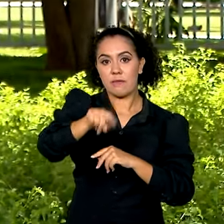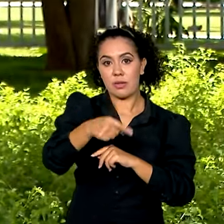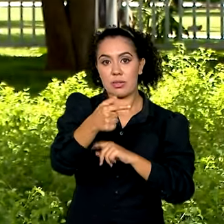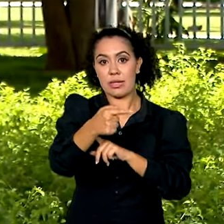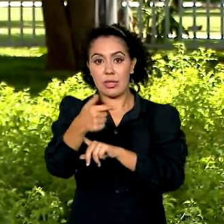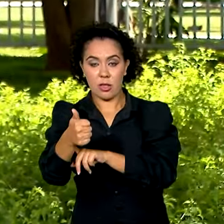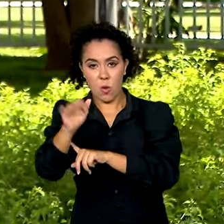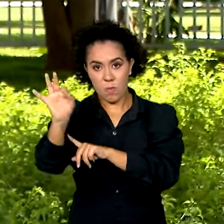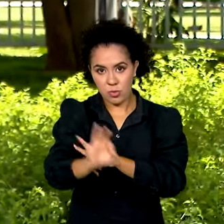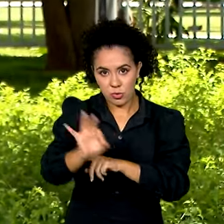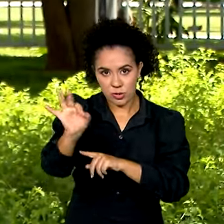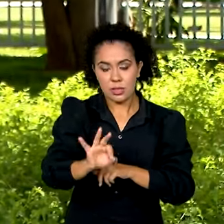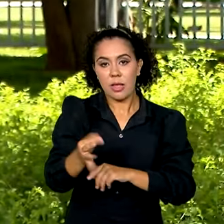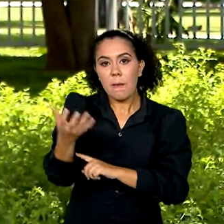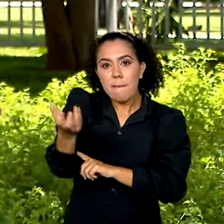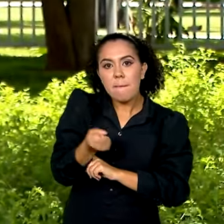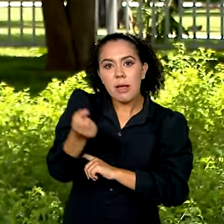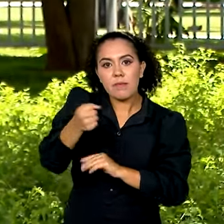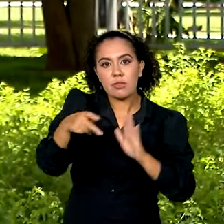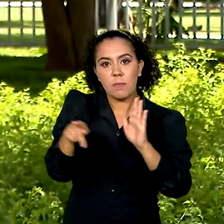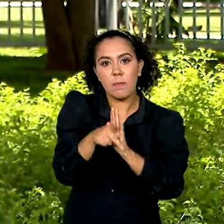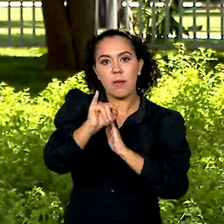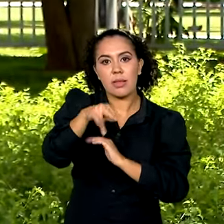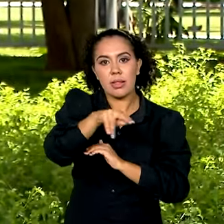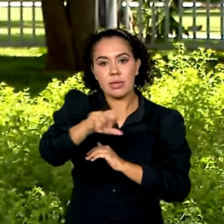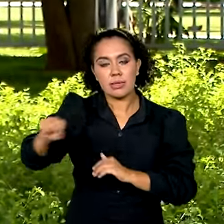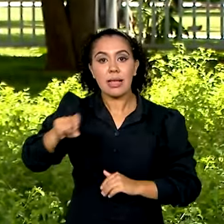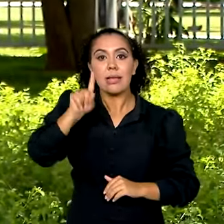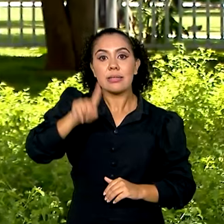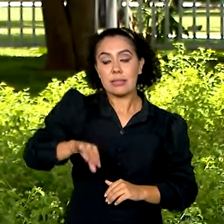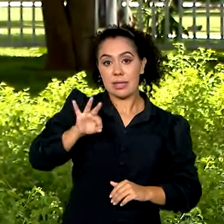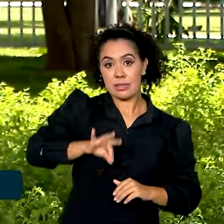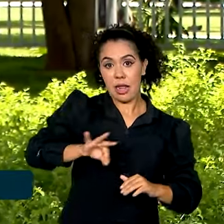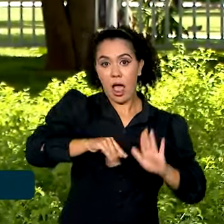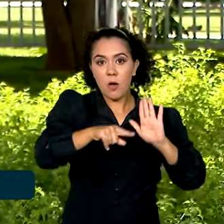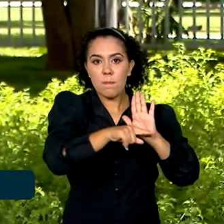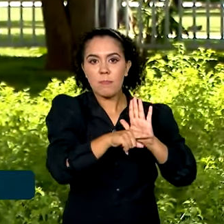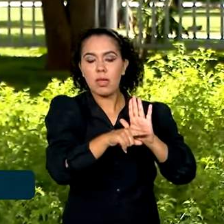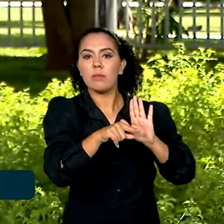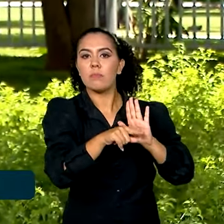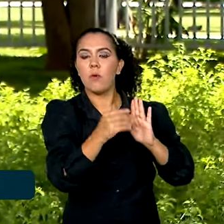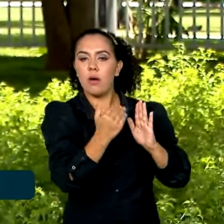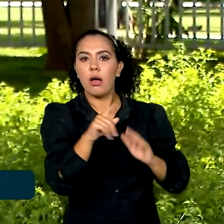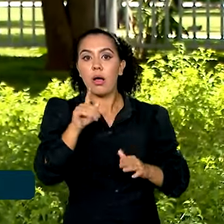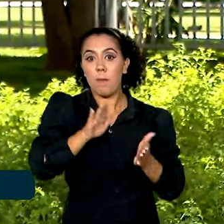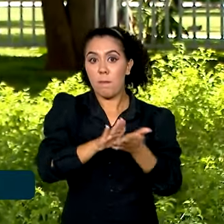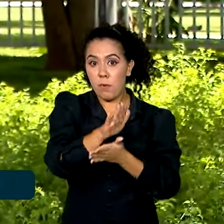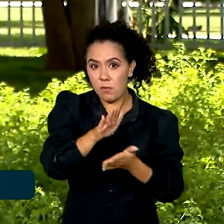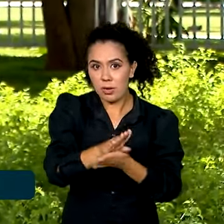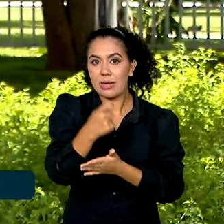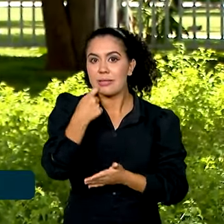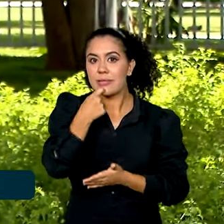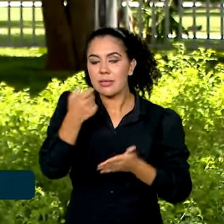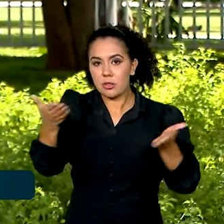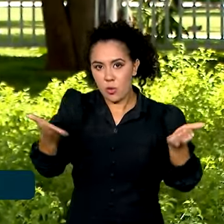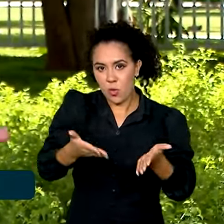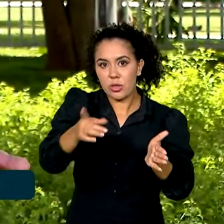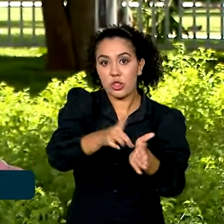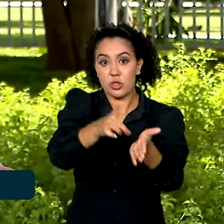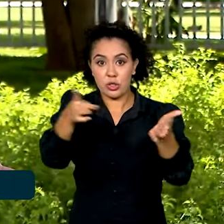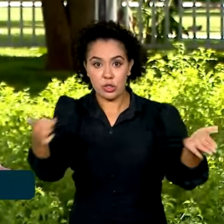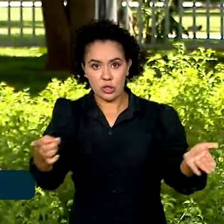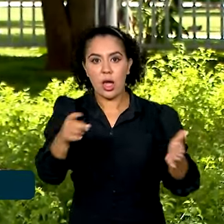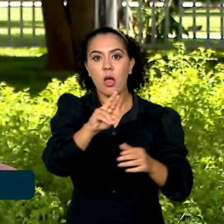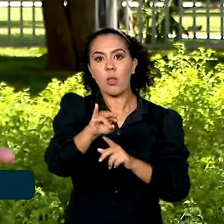benefícios do INSS acima de um salário mínimo foi publicada nesta sexta-feira no Diário Oficial da União. São